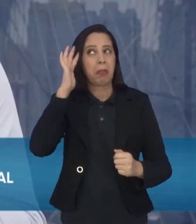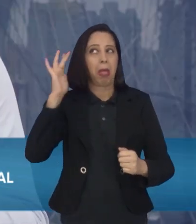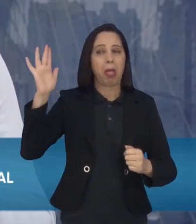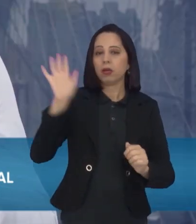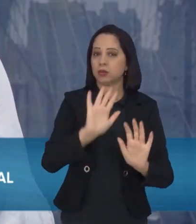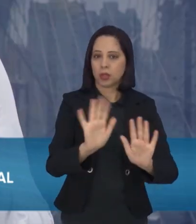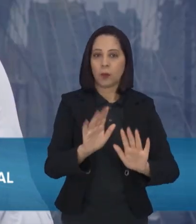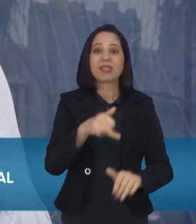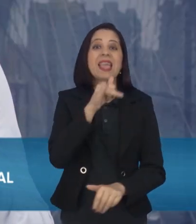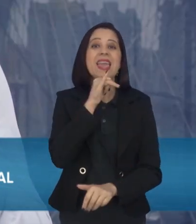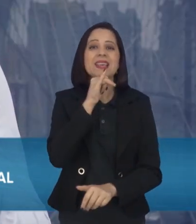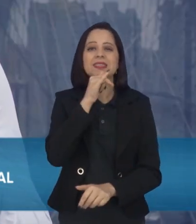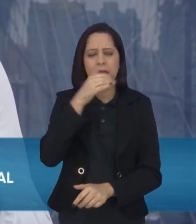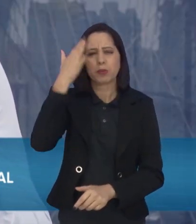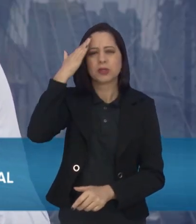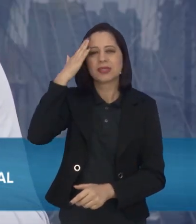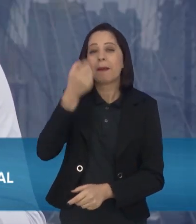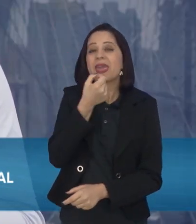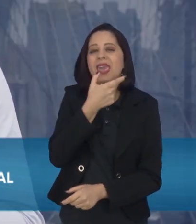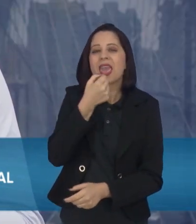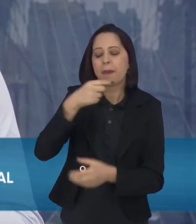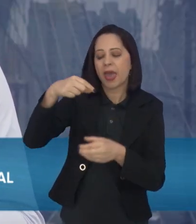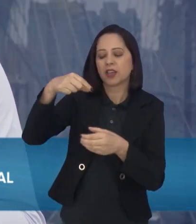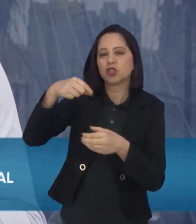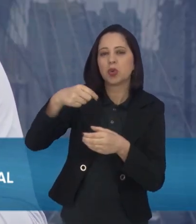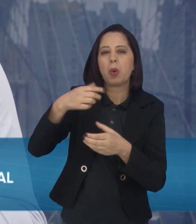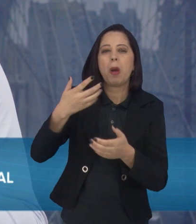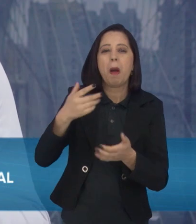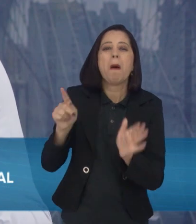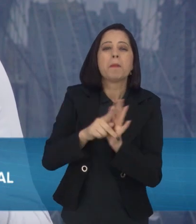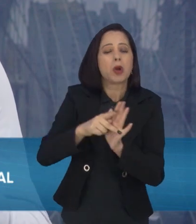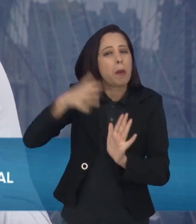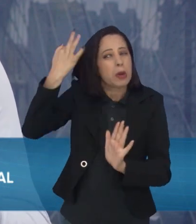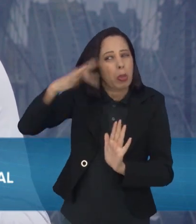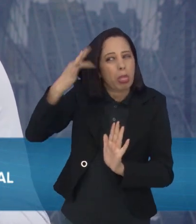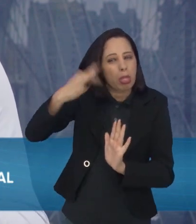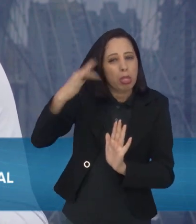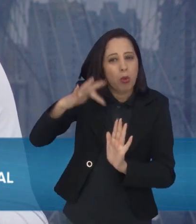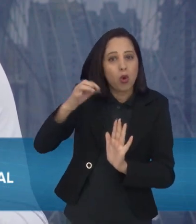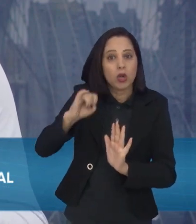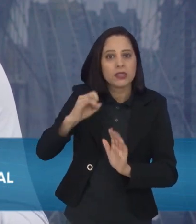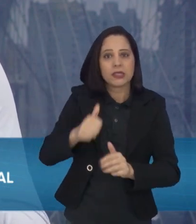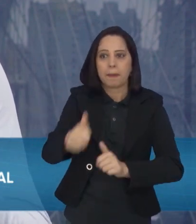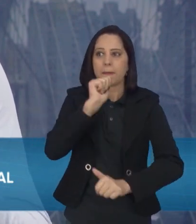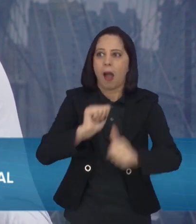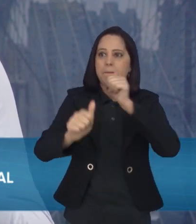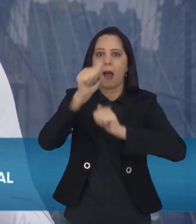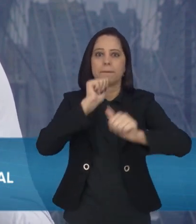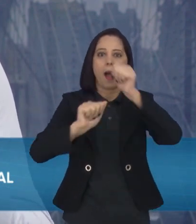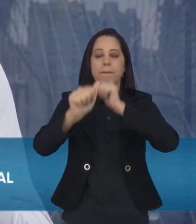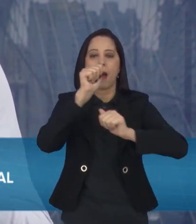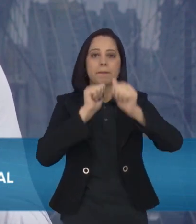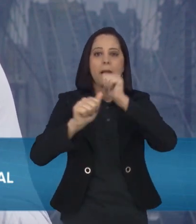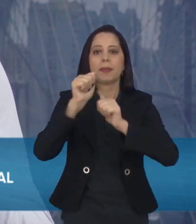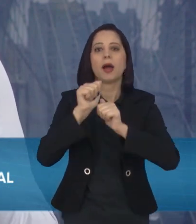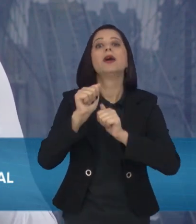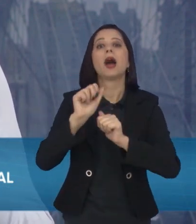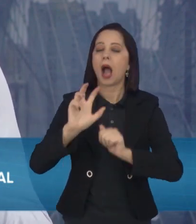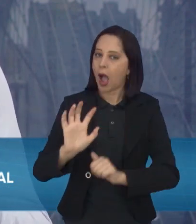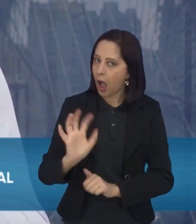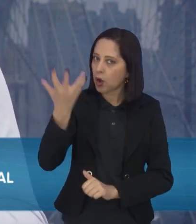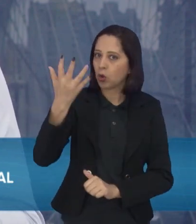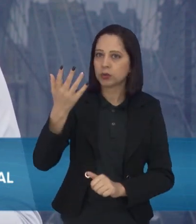dipirona ou qualquer droga, eu for colocar na tua vera de uma forma errônea, eu vou desenvolver um efeito